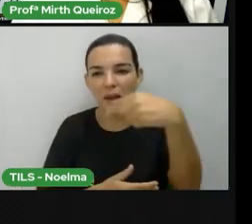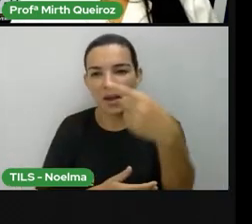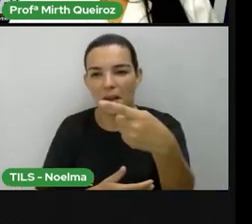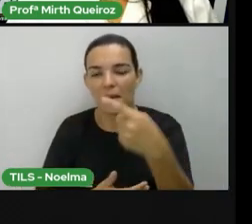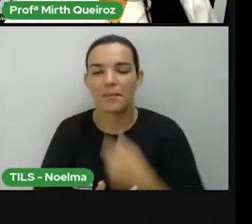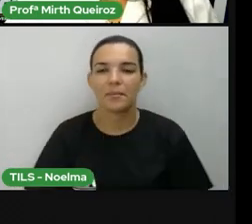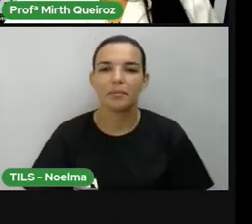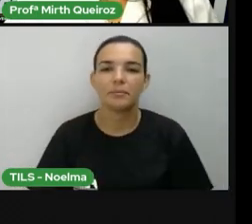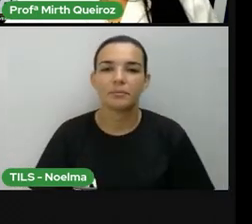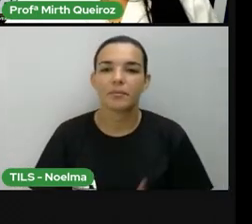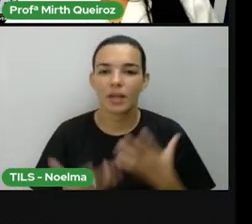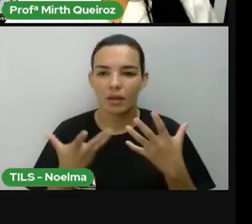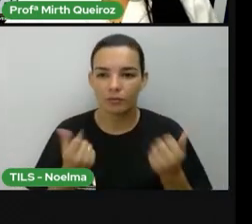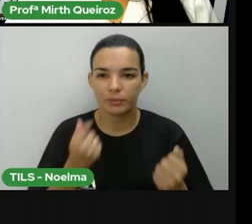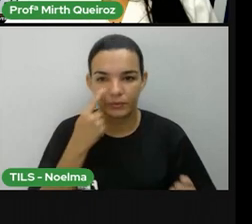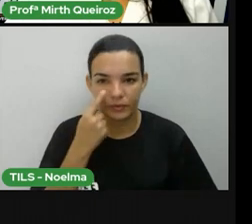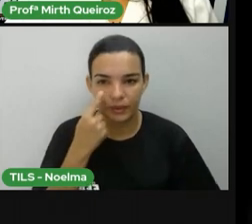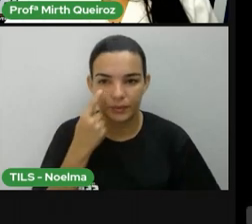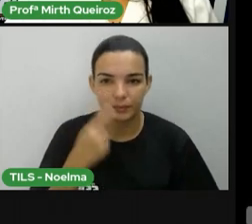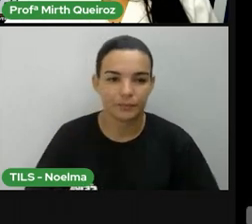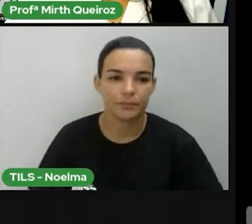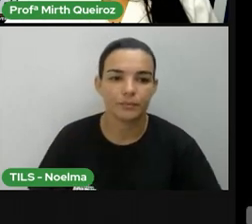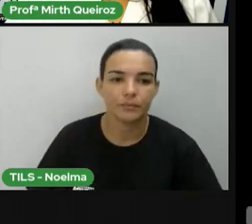a nossa próxima aula. Vamos ao vídeo?